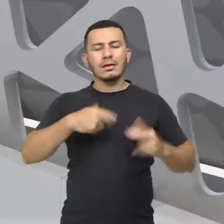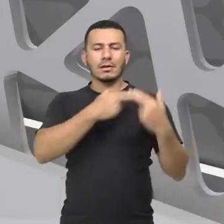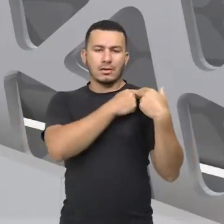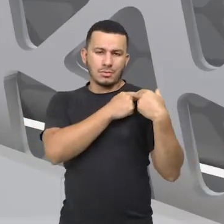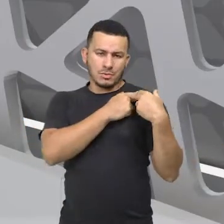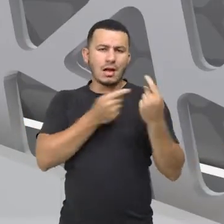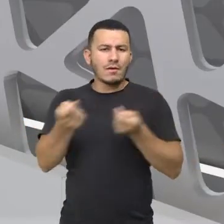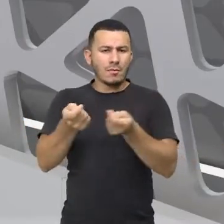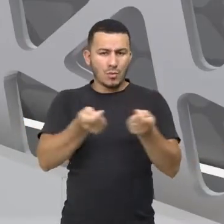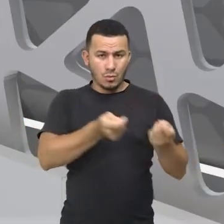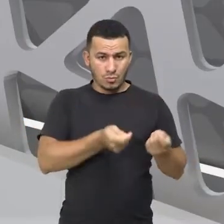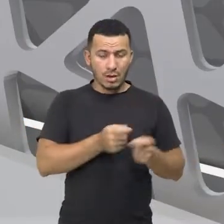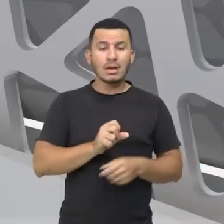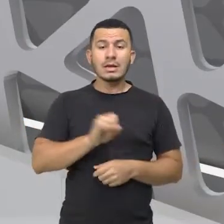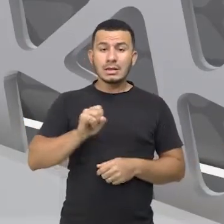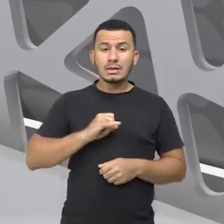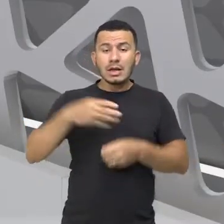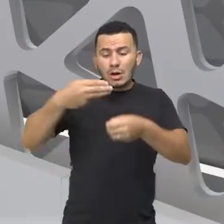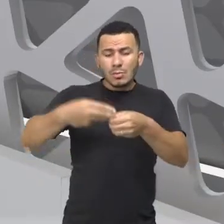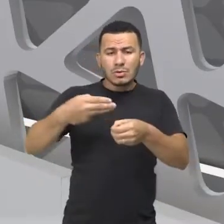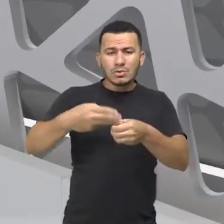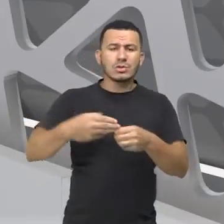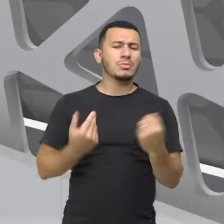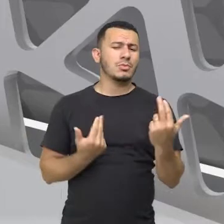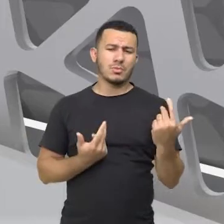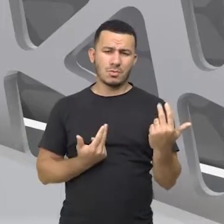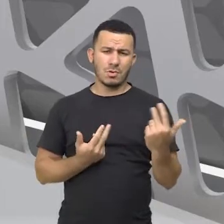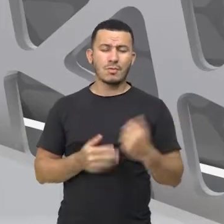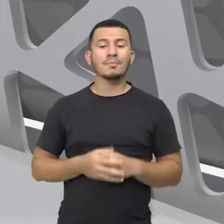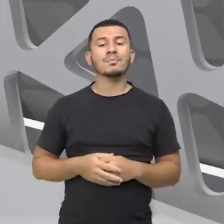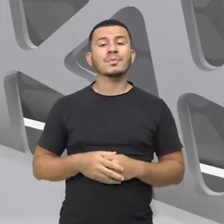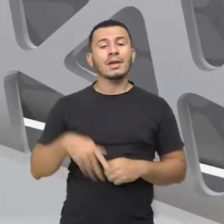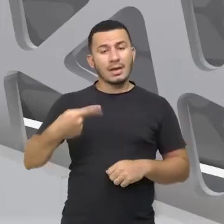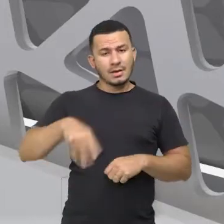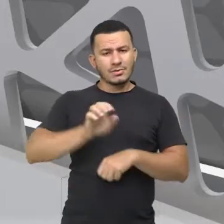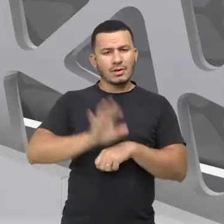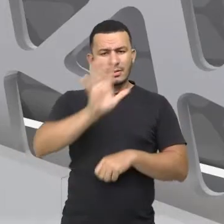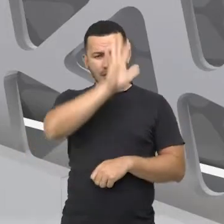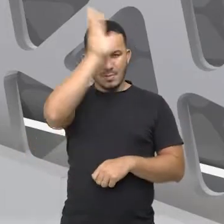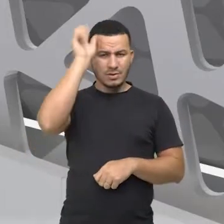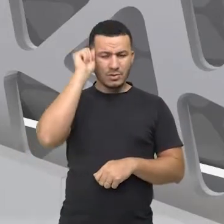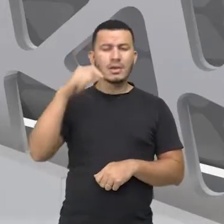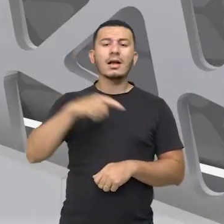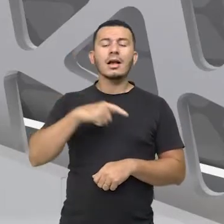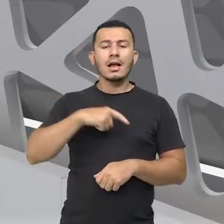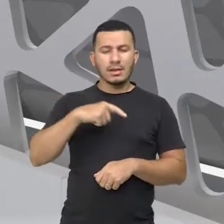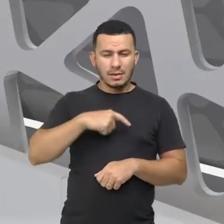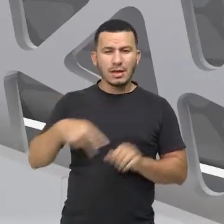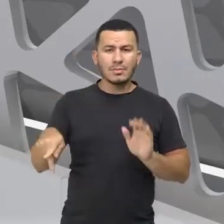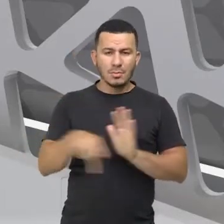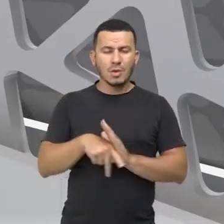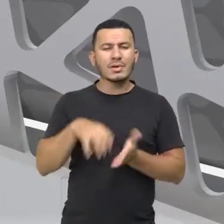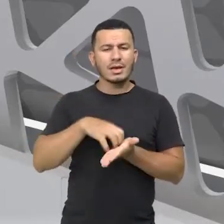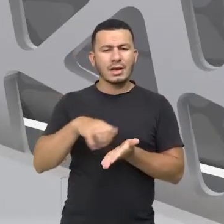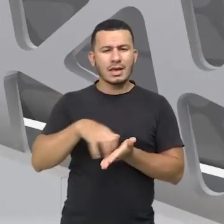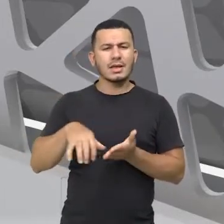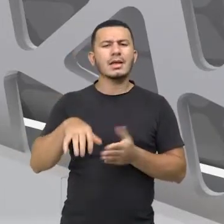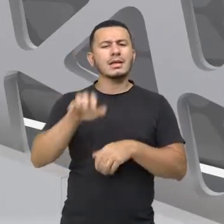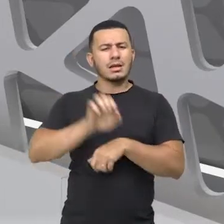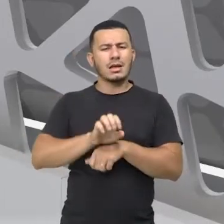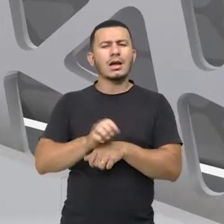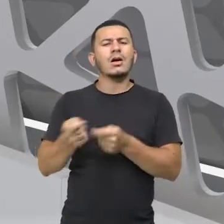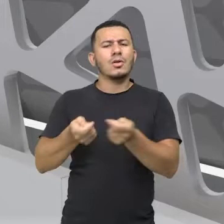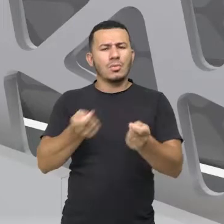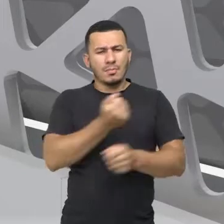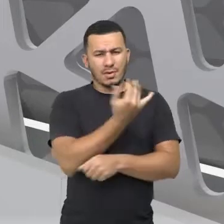administrando. Se for a nível municipal também, no caso, o estado do Amazonas, ele tem a secretaria estadual do meio ambiente. Então, é ela